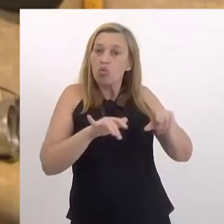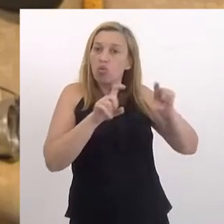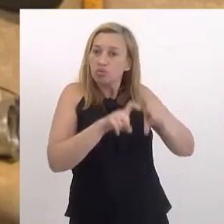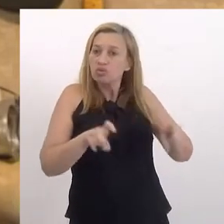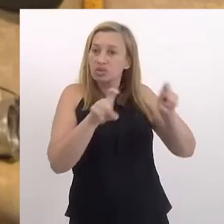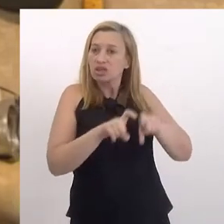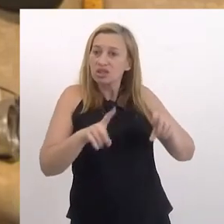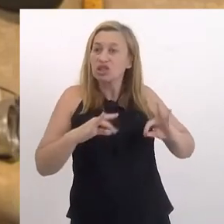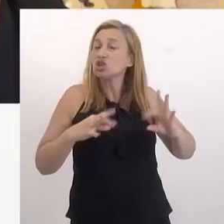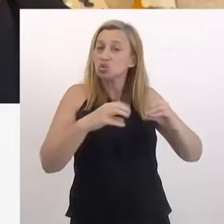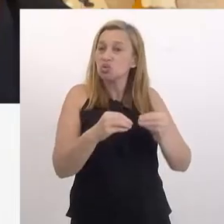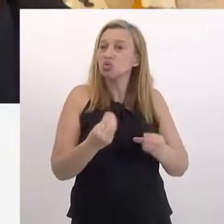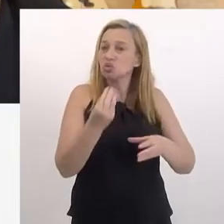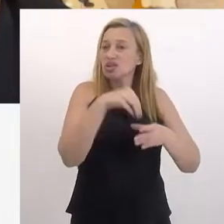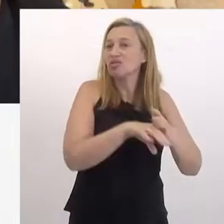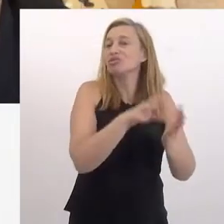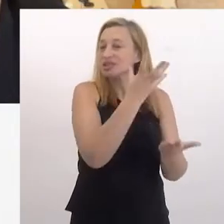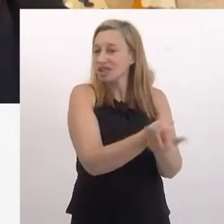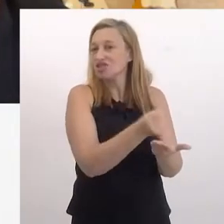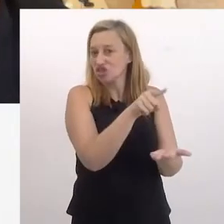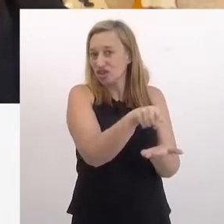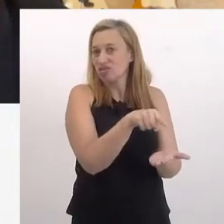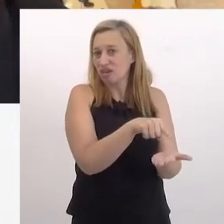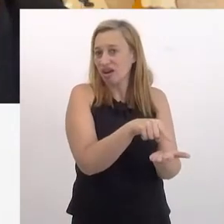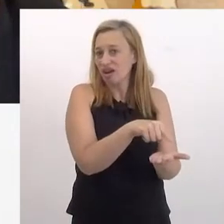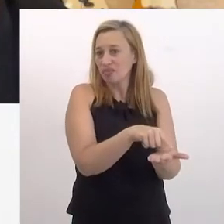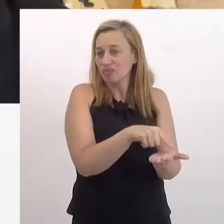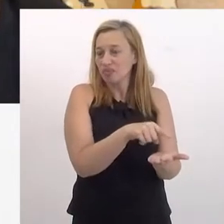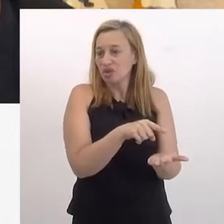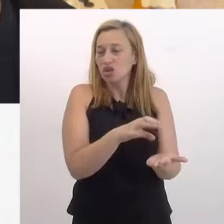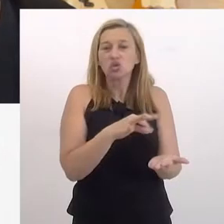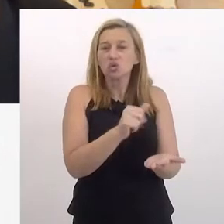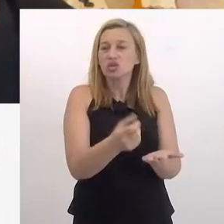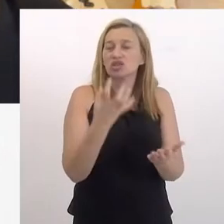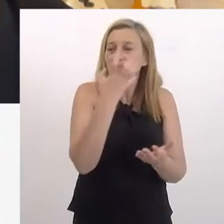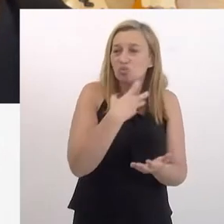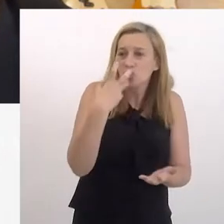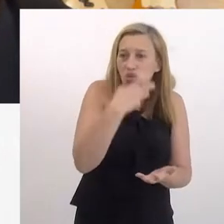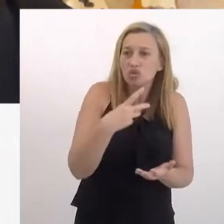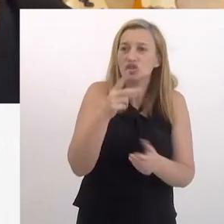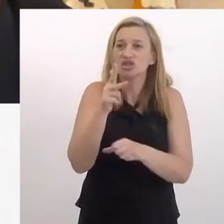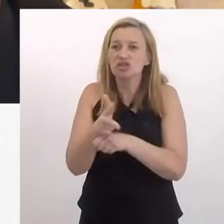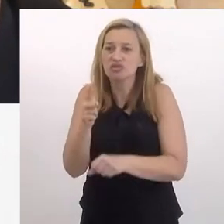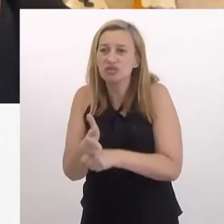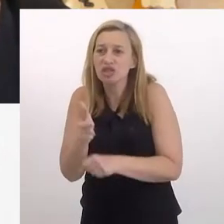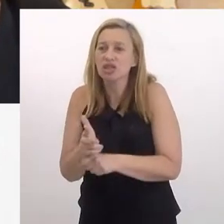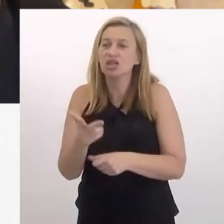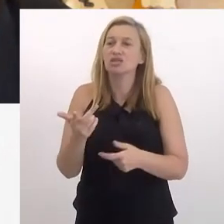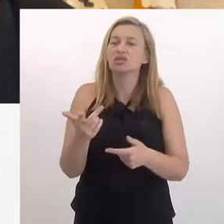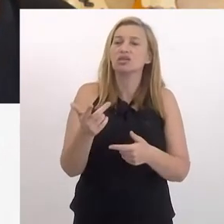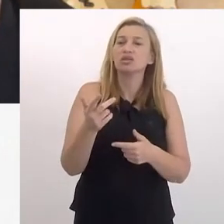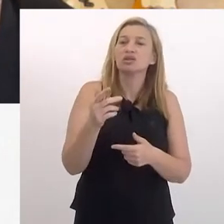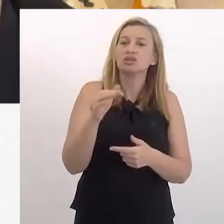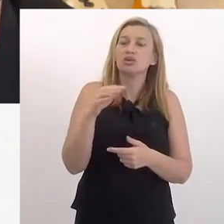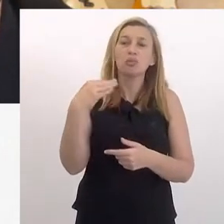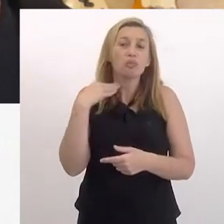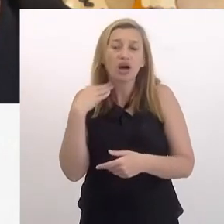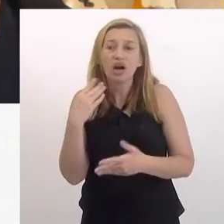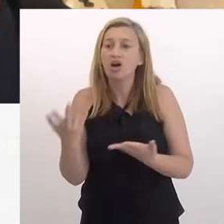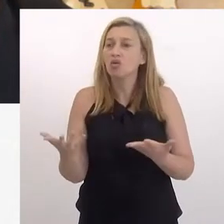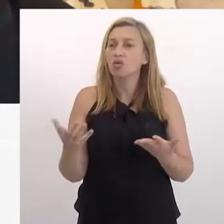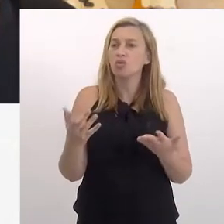computador, como se fosse... tem tudo lá seu registrado. Você tem todas as suas músicas, todos os seus vídeos, seus